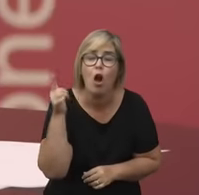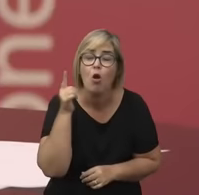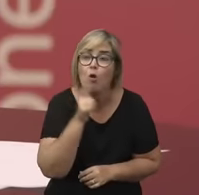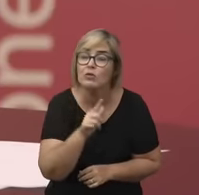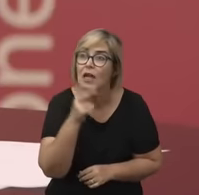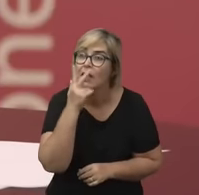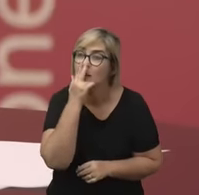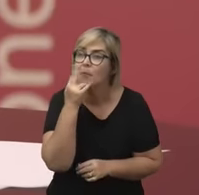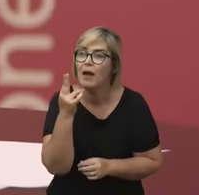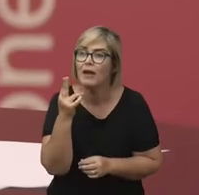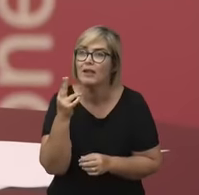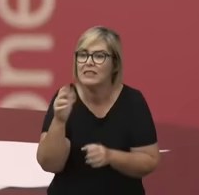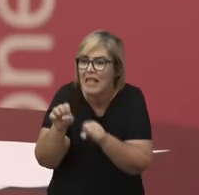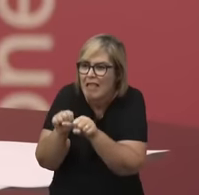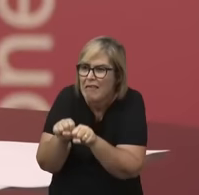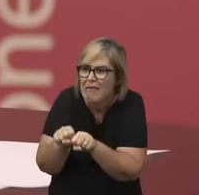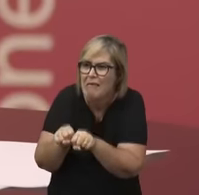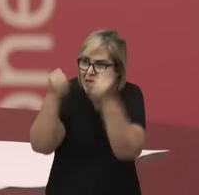desmontado